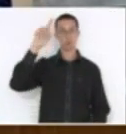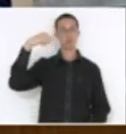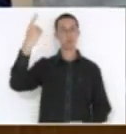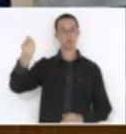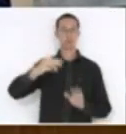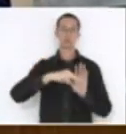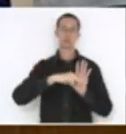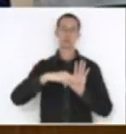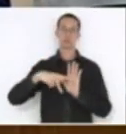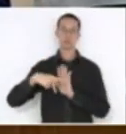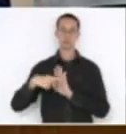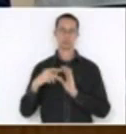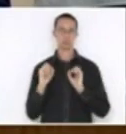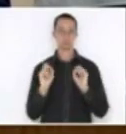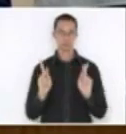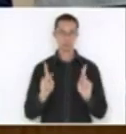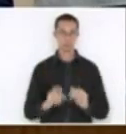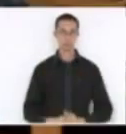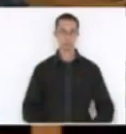provisória.